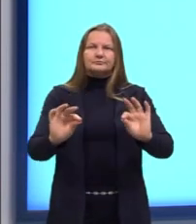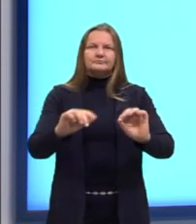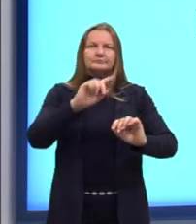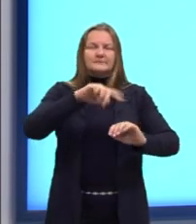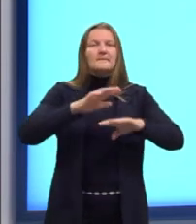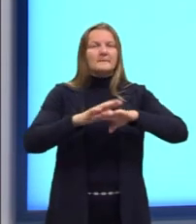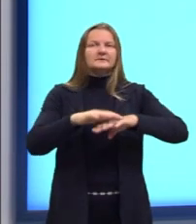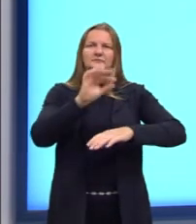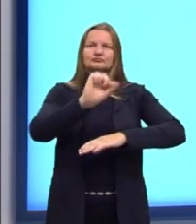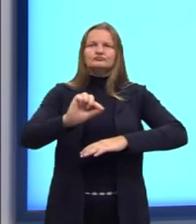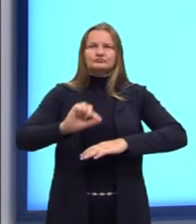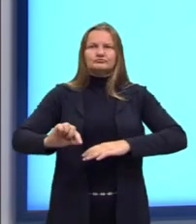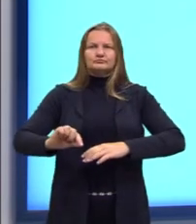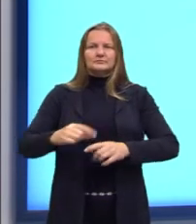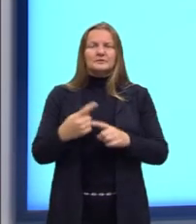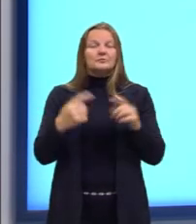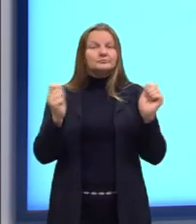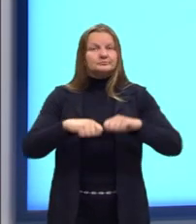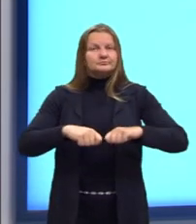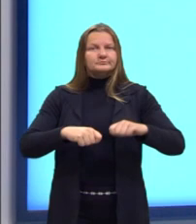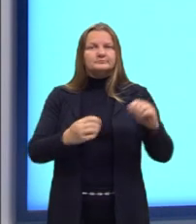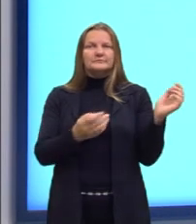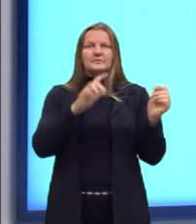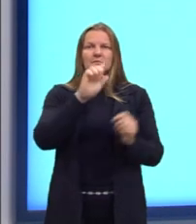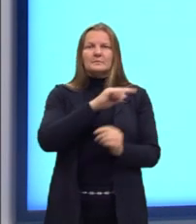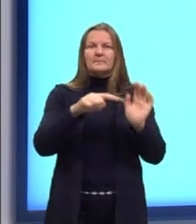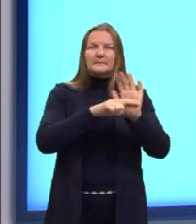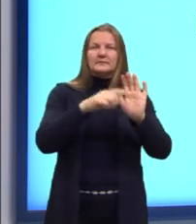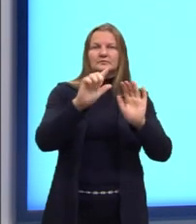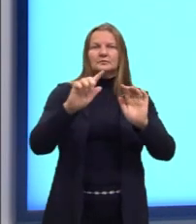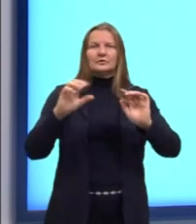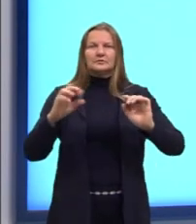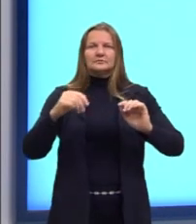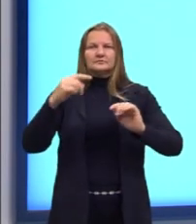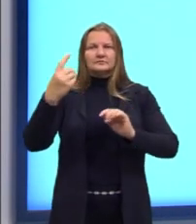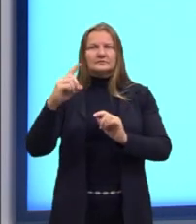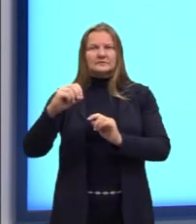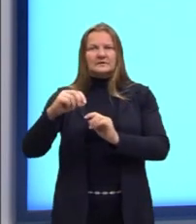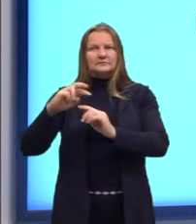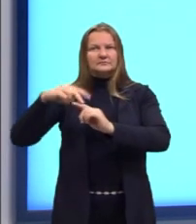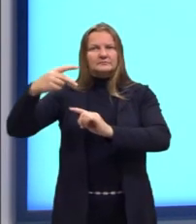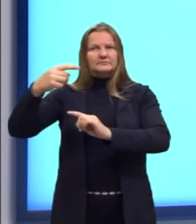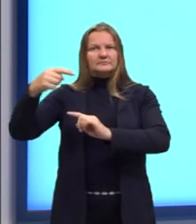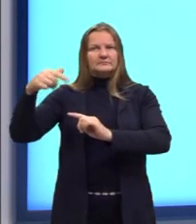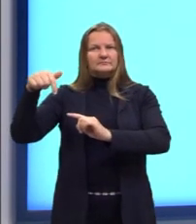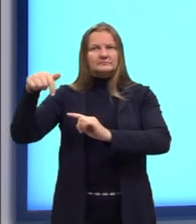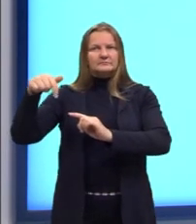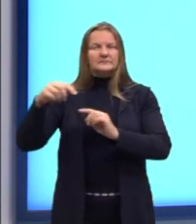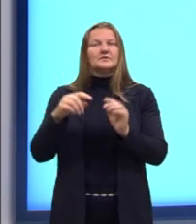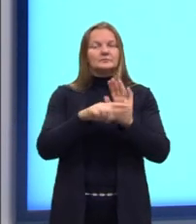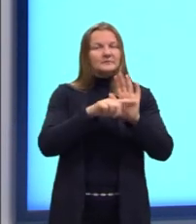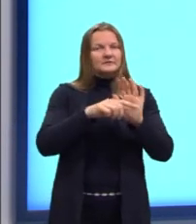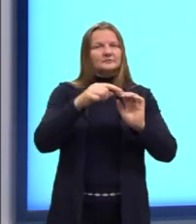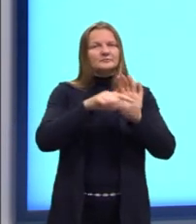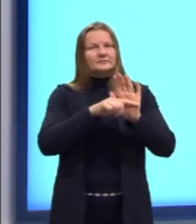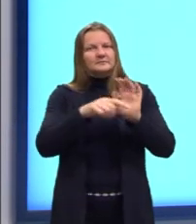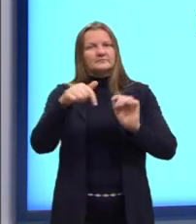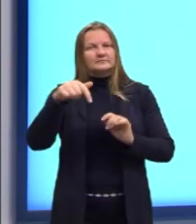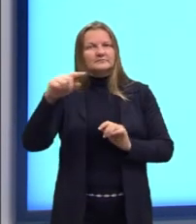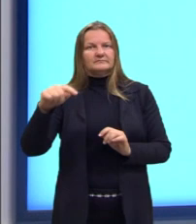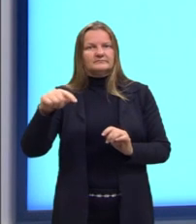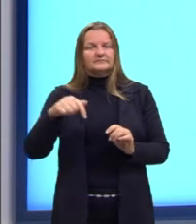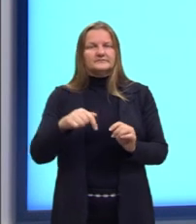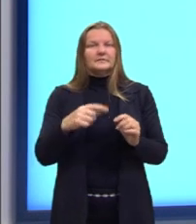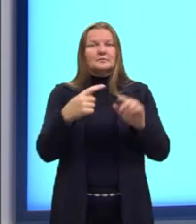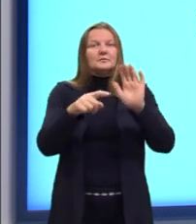matemática mesmo. Então, se eu tenho menos log de 10⁻⁷, eu vou ficar com menos menos 7, porque o meu valor é